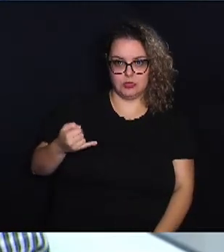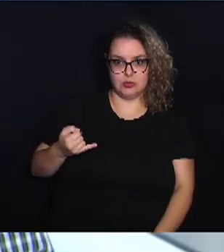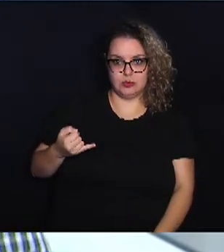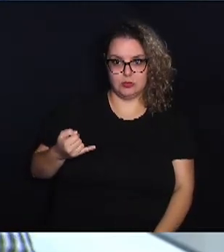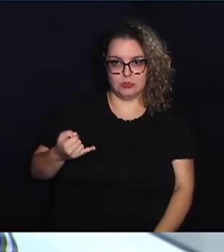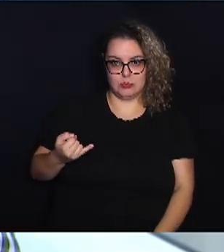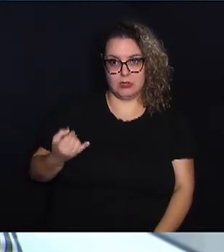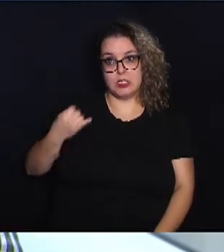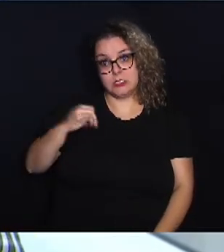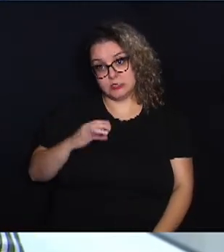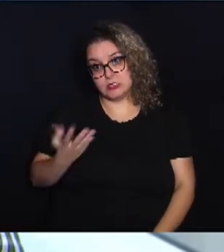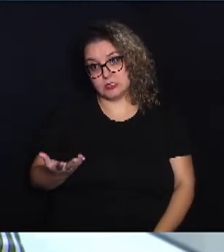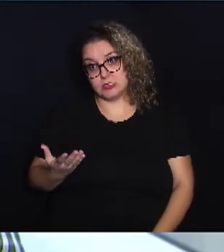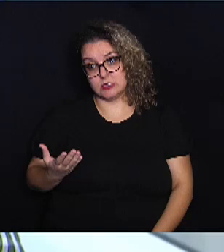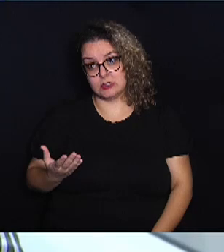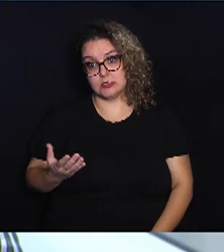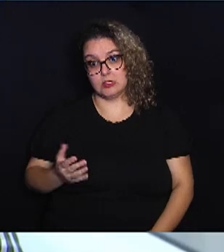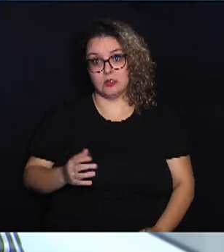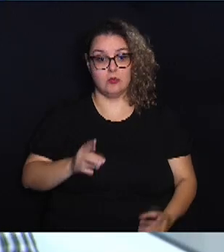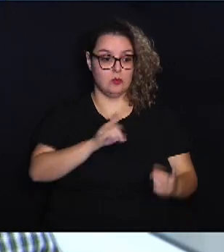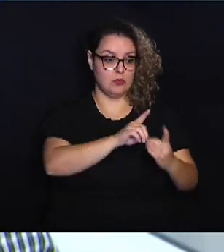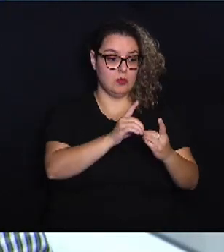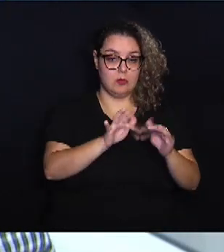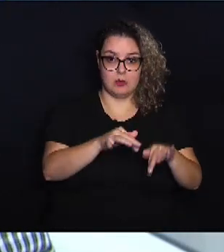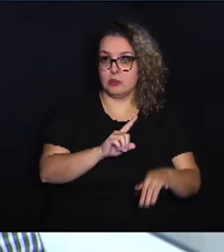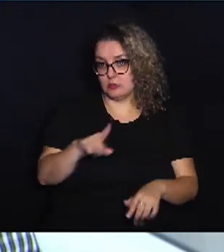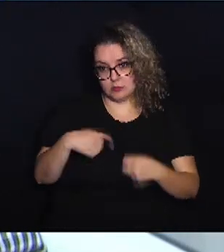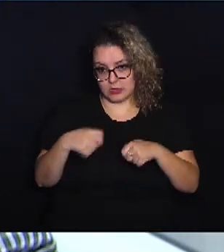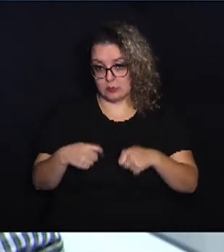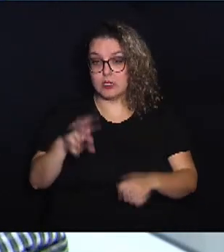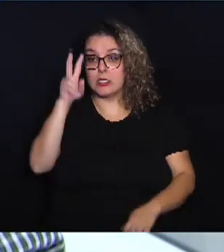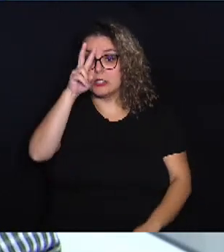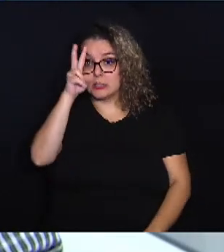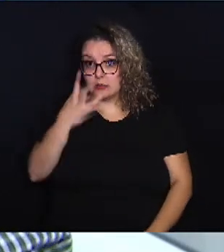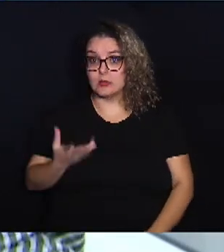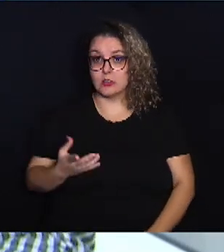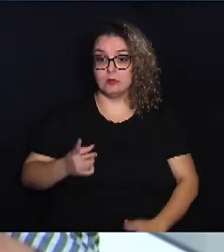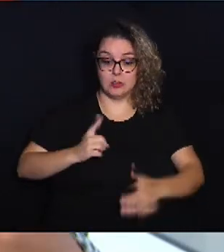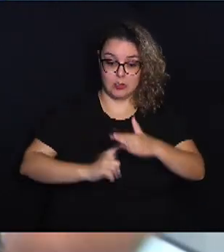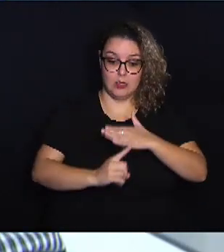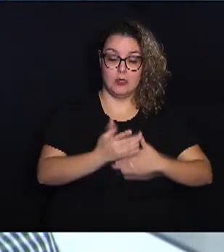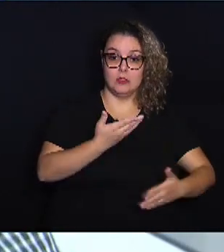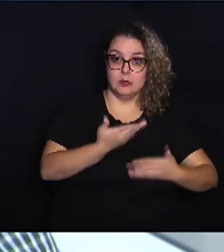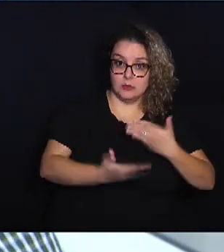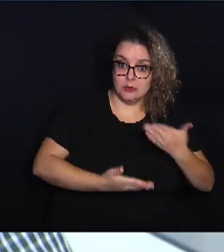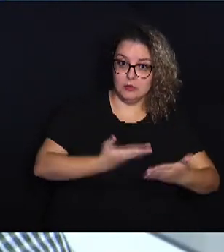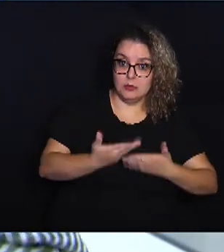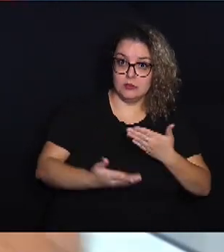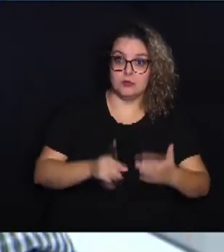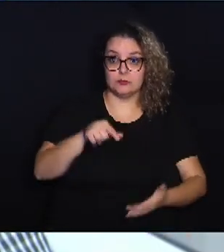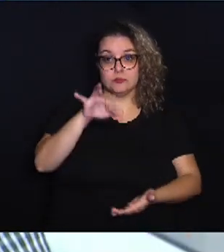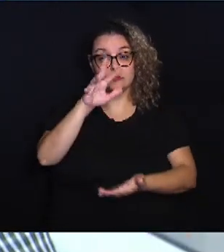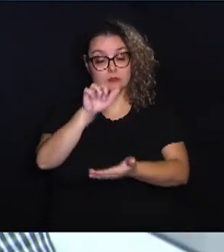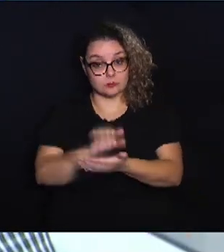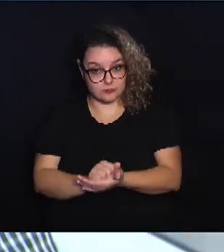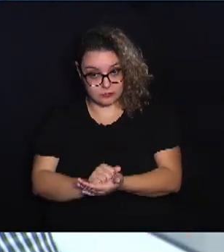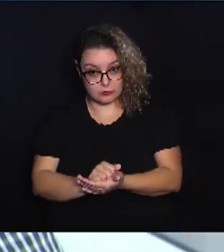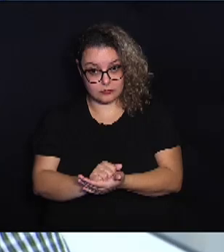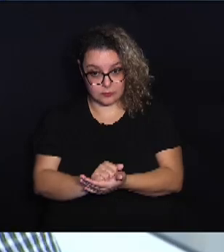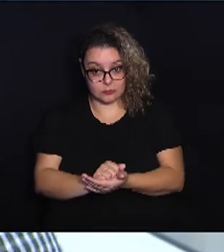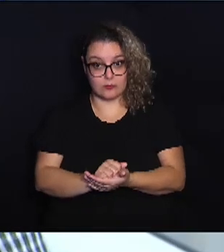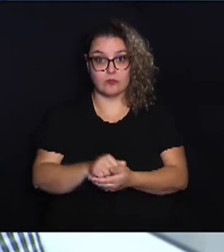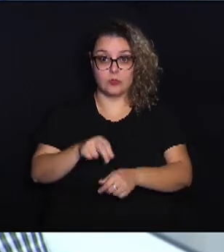Se for consumidor final, não há necessidade. Lembrando que prestador de serviço é cadastrado no